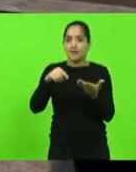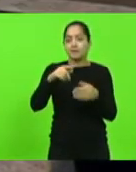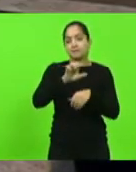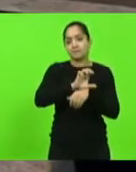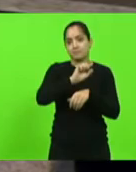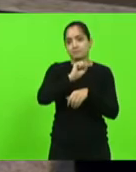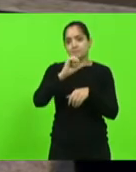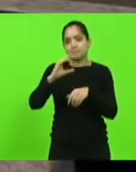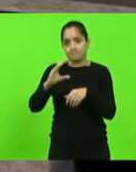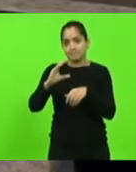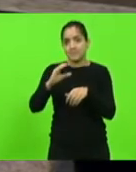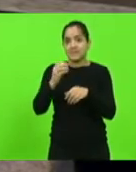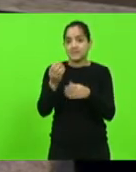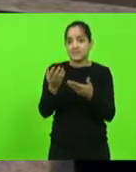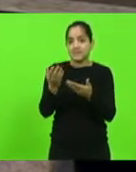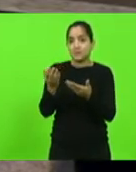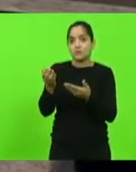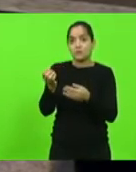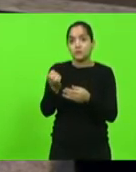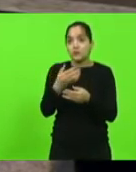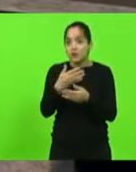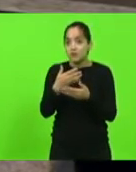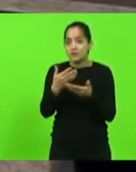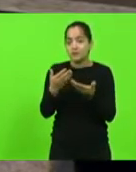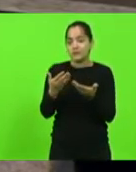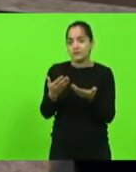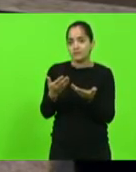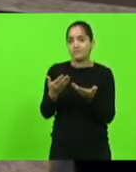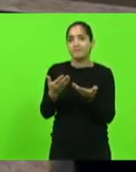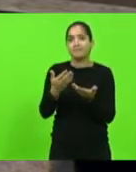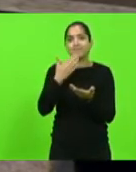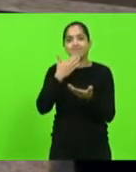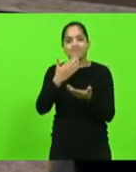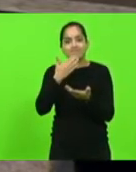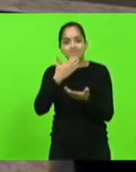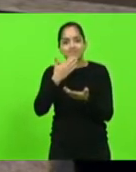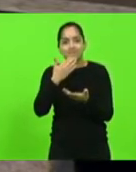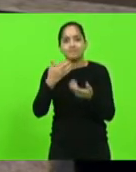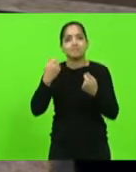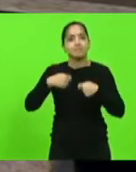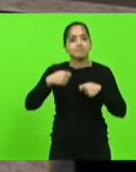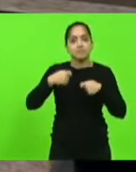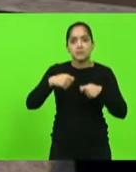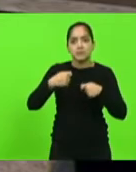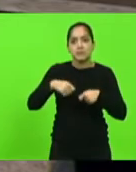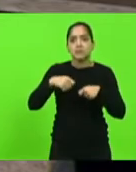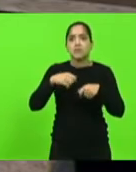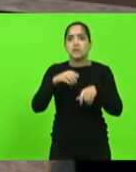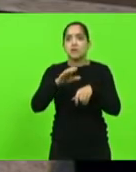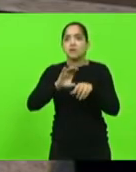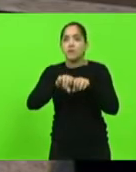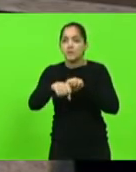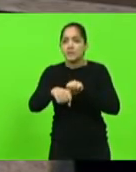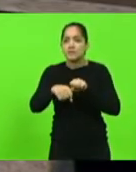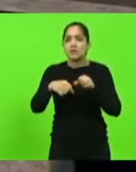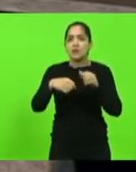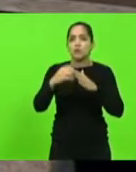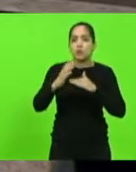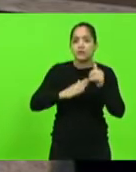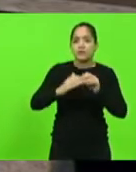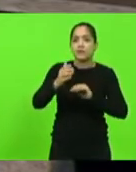são vereadores novos. Então, a gente tem uma demanda muito grande por formação técnica, qualificação,